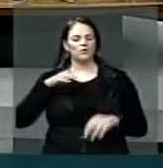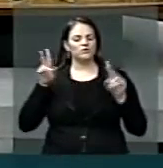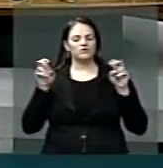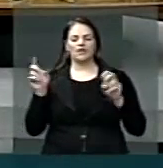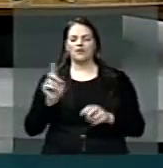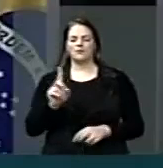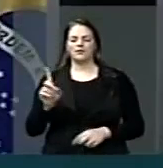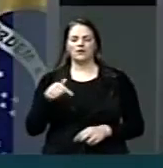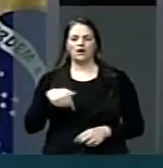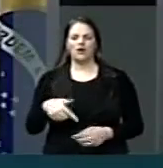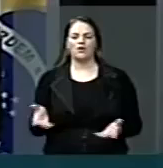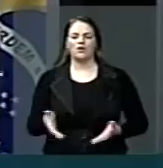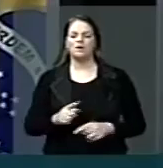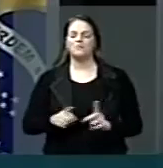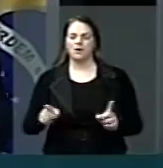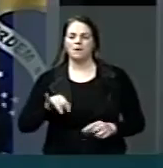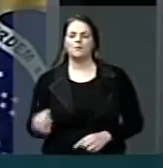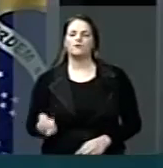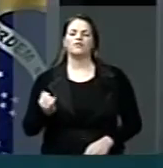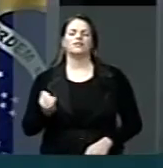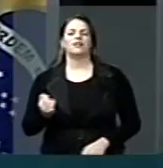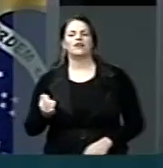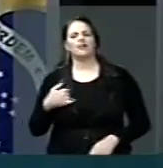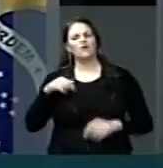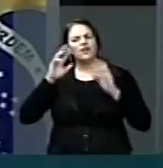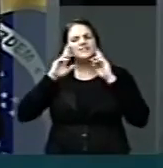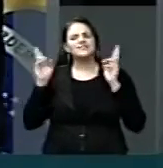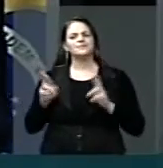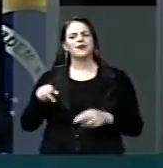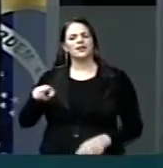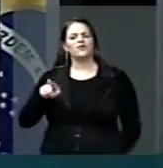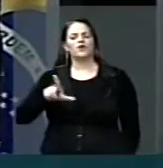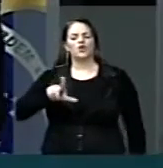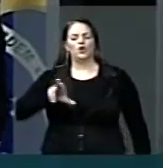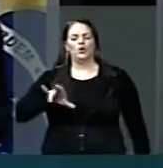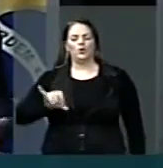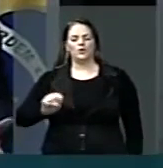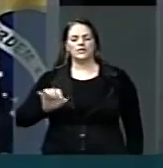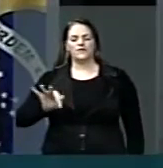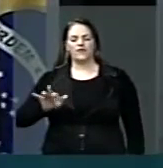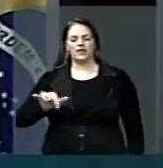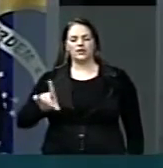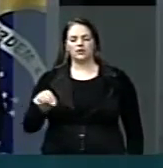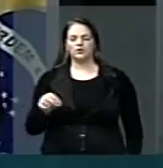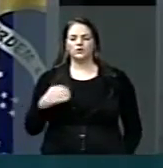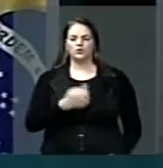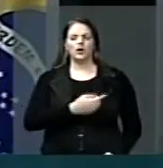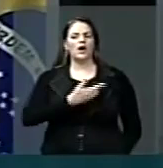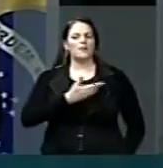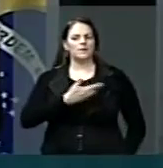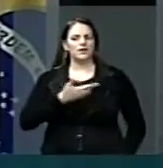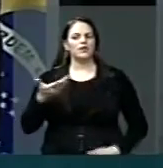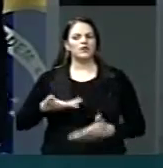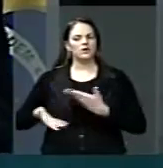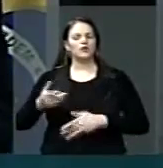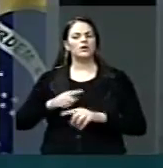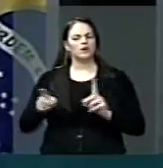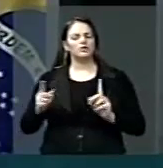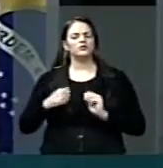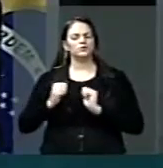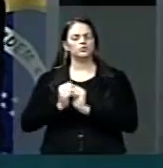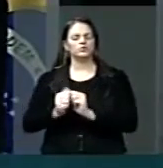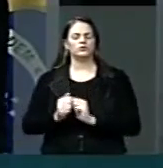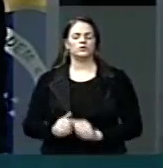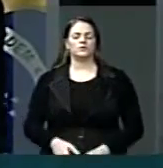Mas também, Luiz Fernando, estou com todo respeito à Vossa Excelência, pela nossa amizade, eu estou junto com você,